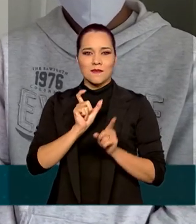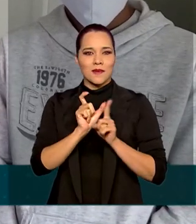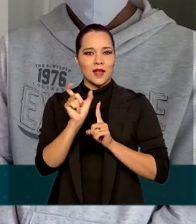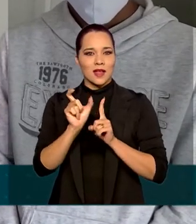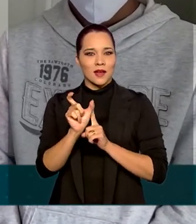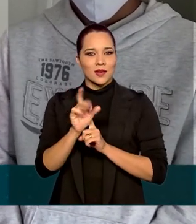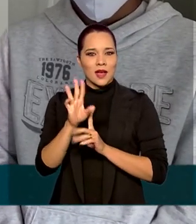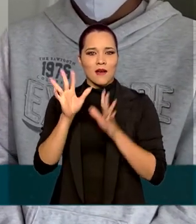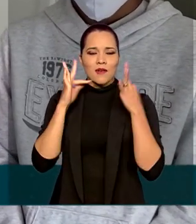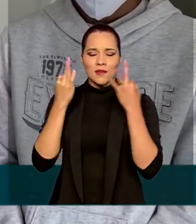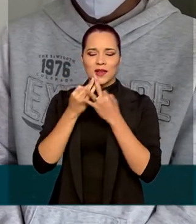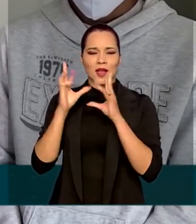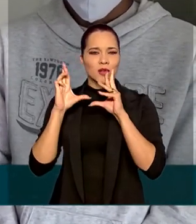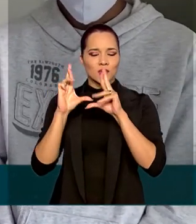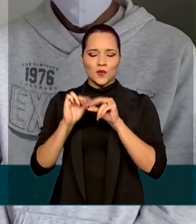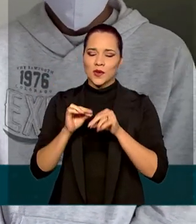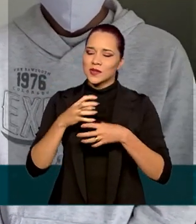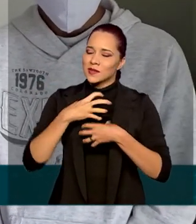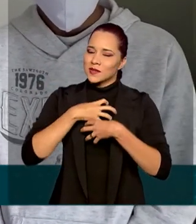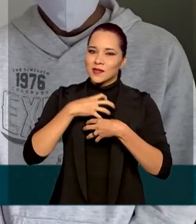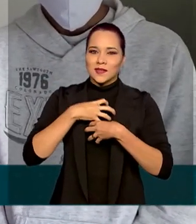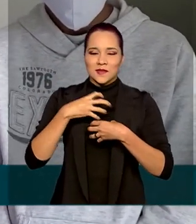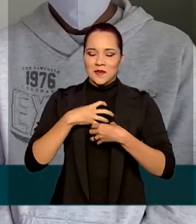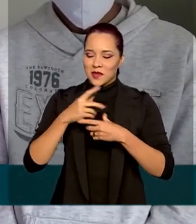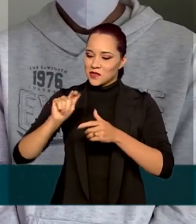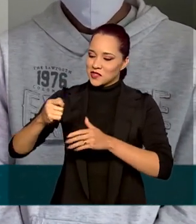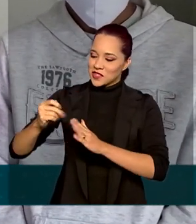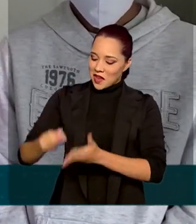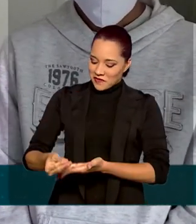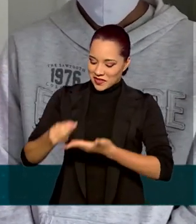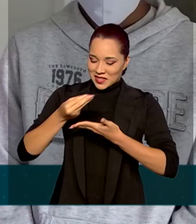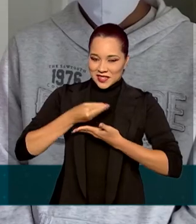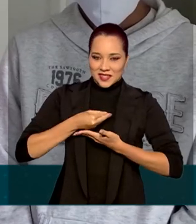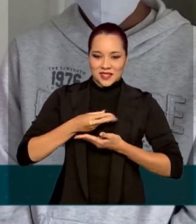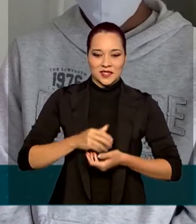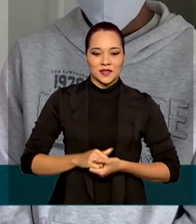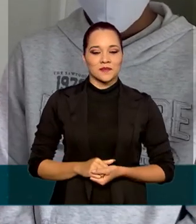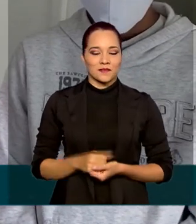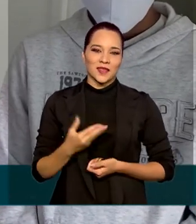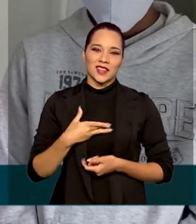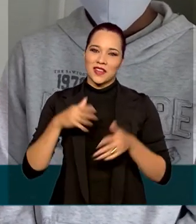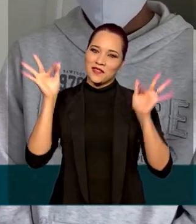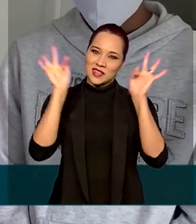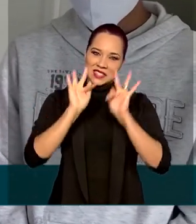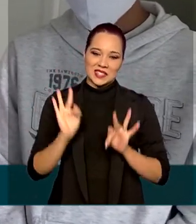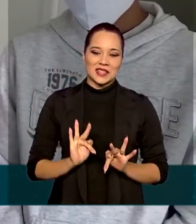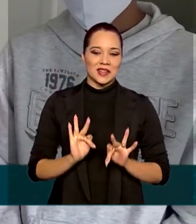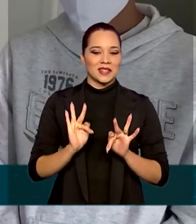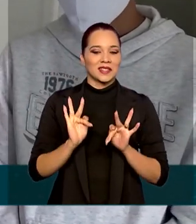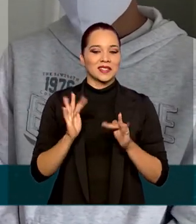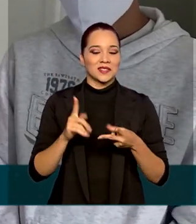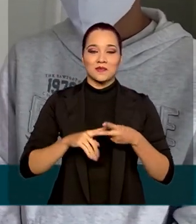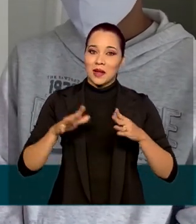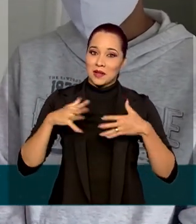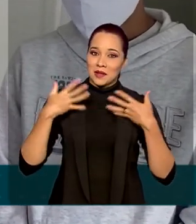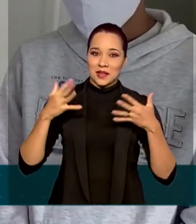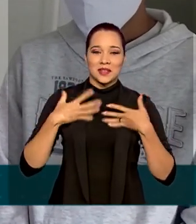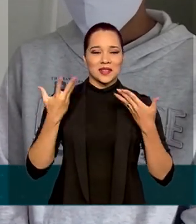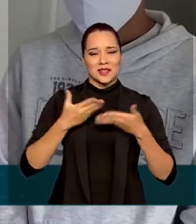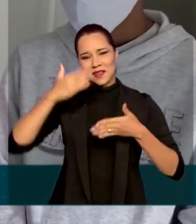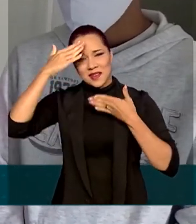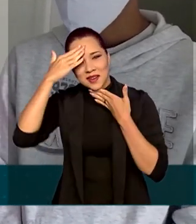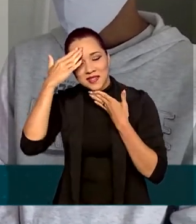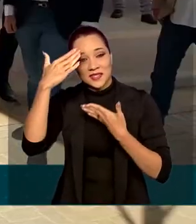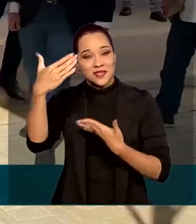Adriana resumiu a sensação de receber as chaves da casa própria. Felicidade. Felicidade. Gratidão.